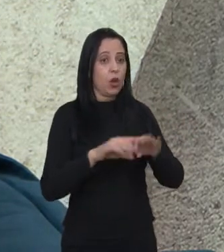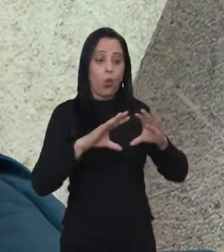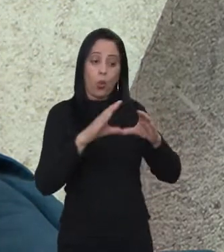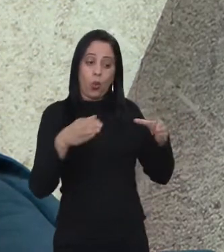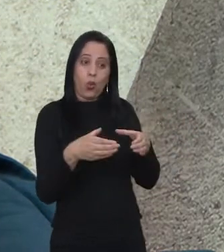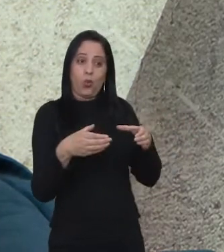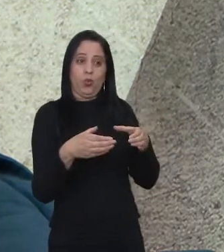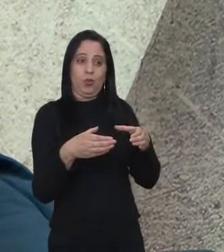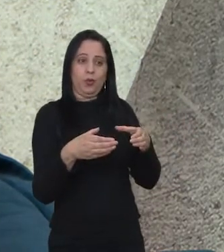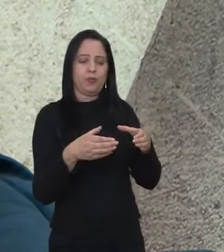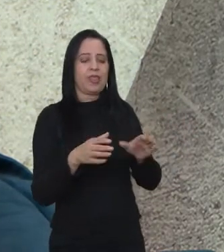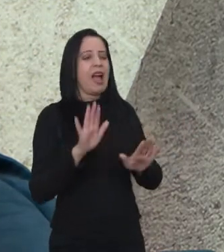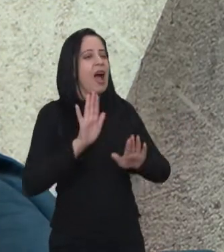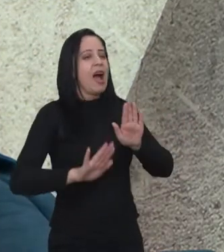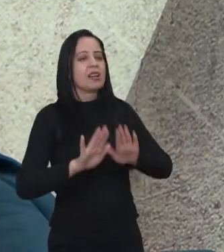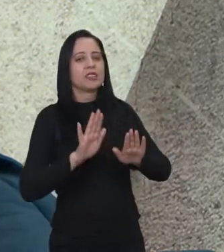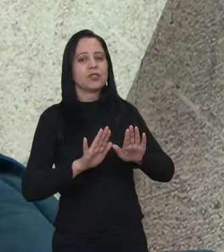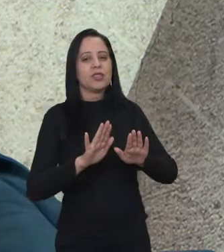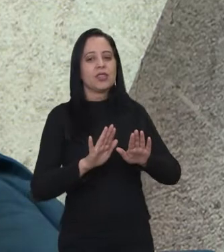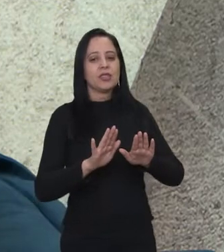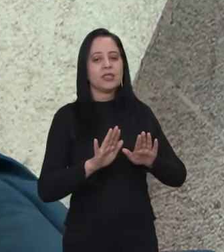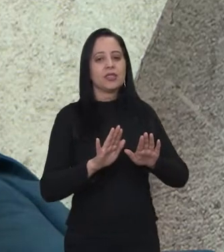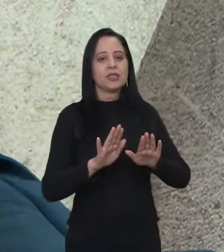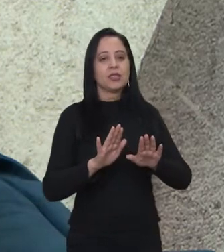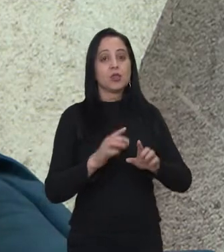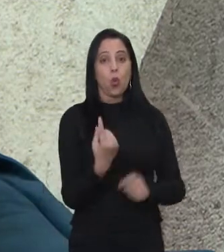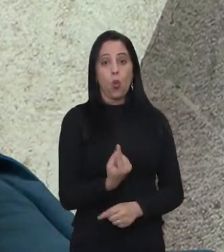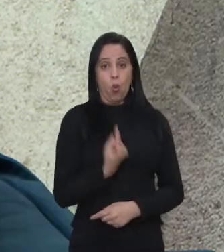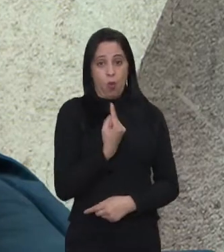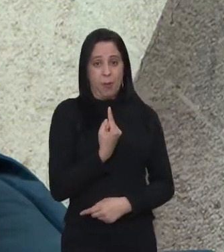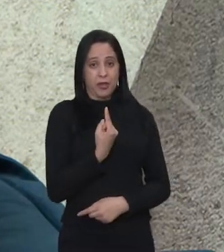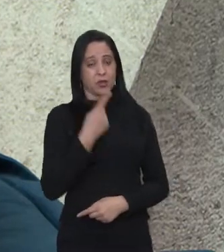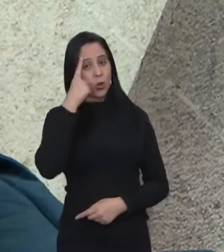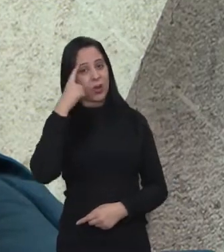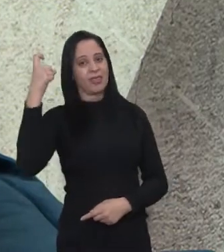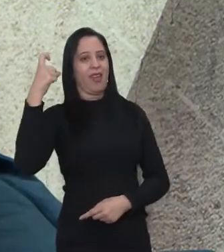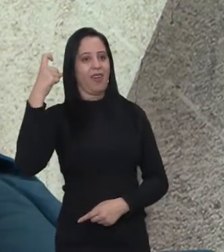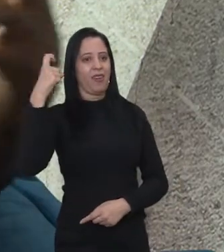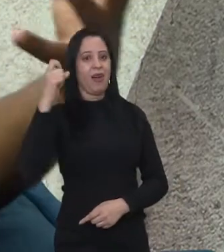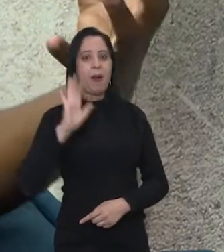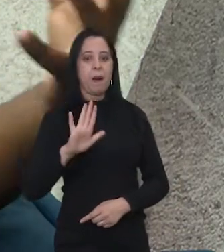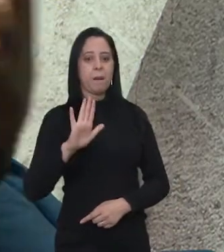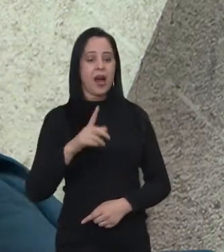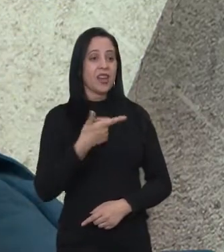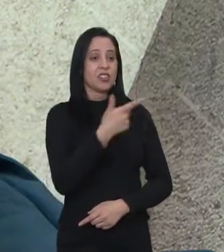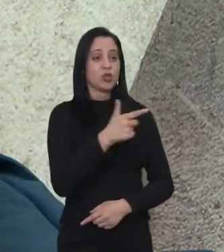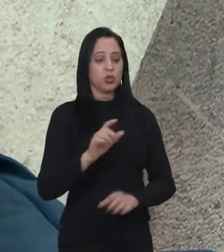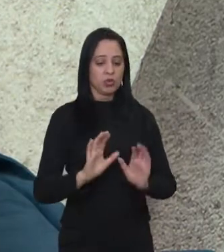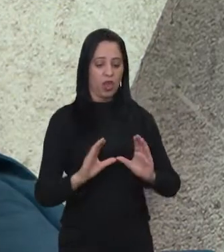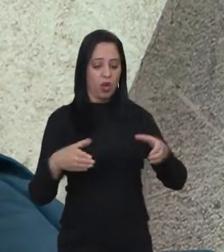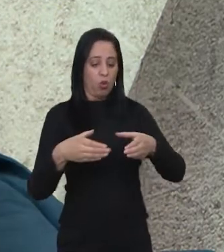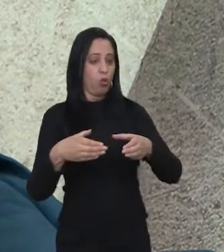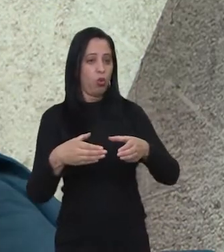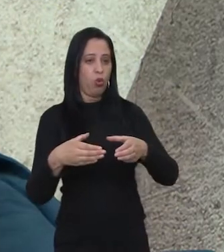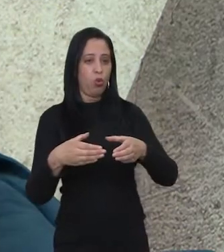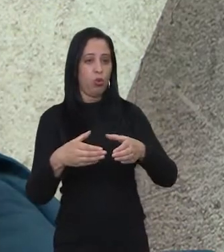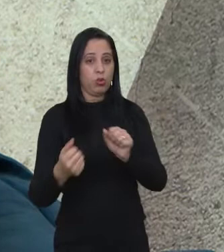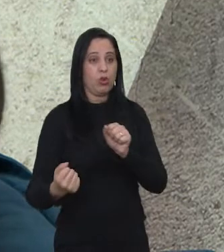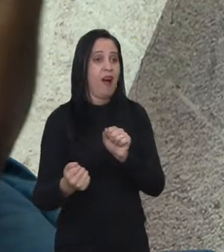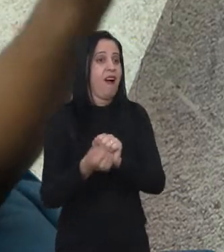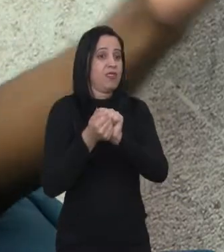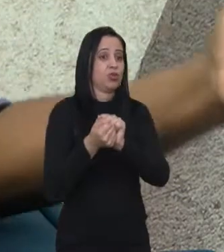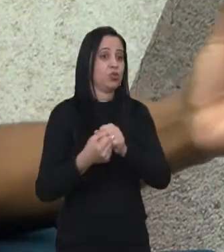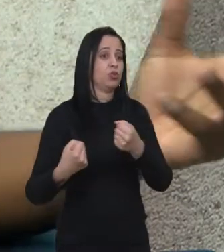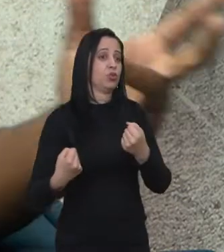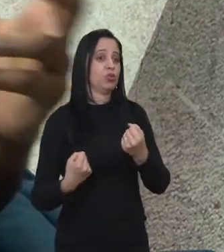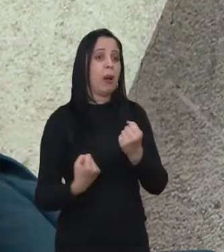a equipe. Muitas vezes, essas ideias vêm com uma pessoa apenas. Não tem uma equipe, não tem um desenvolvedor, não